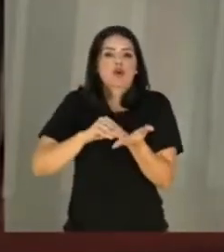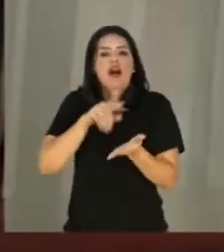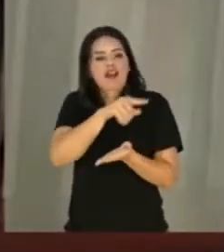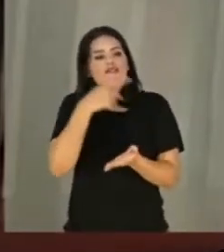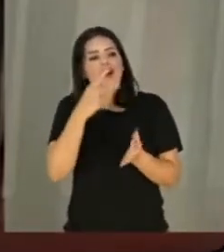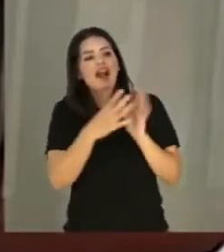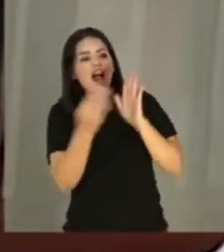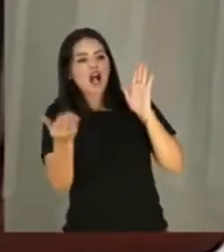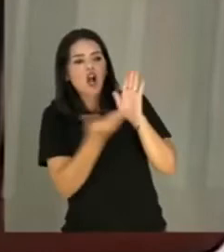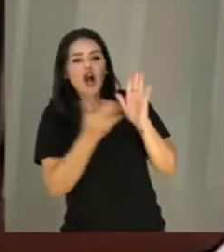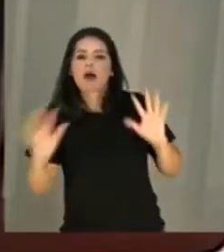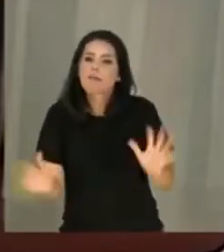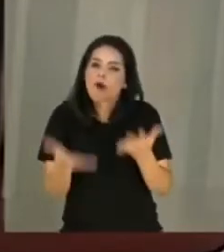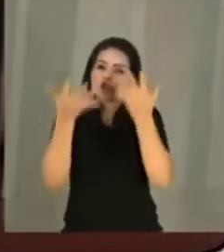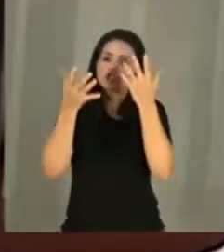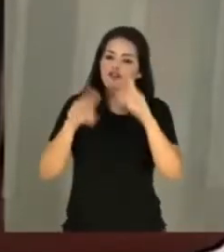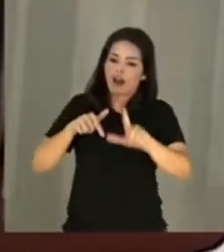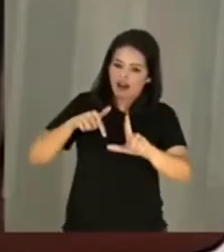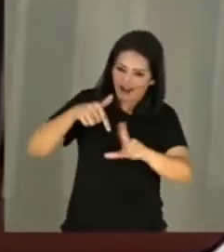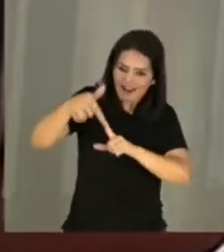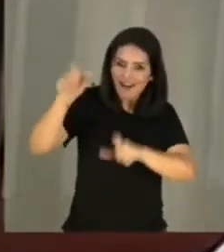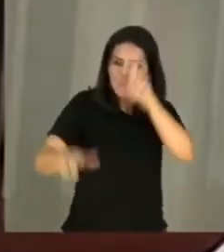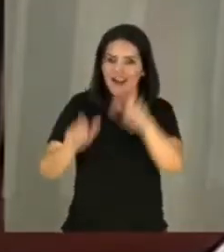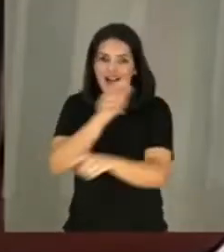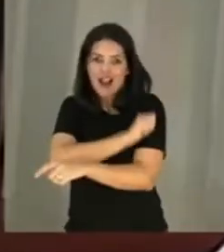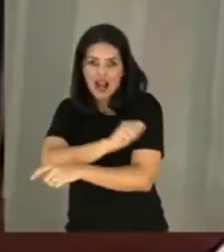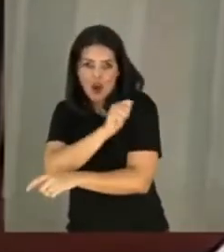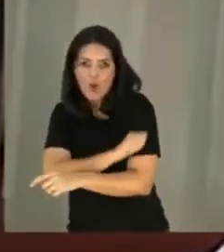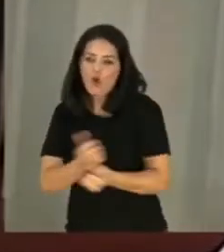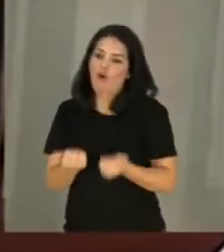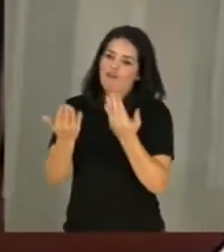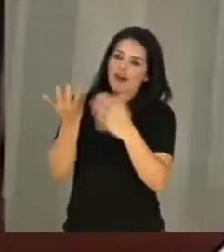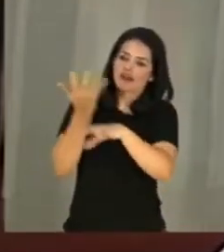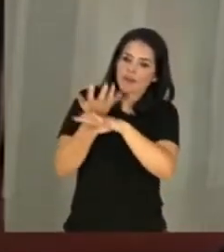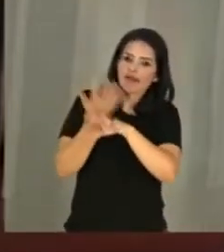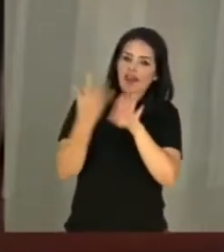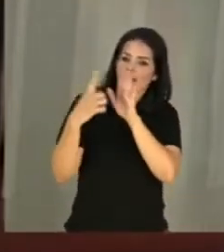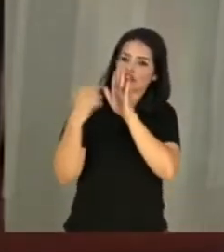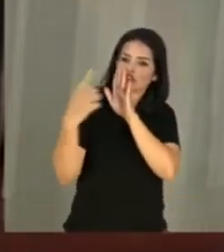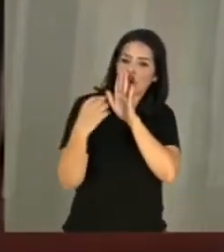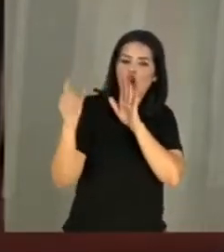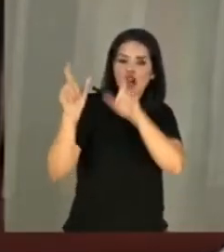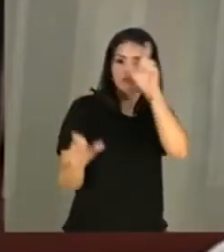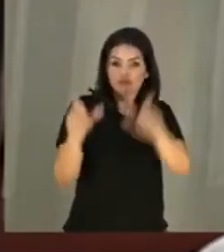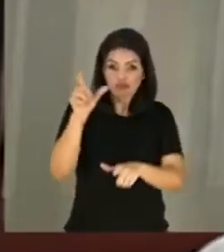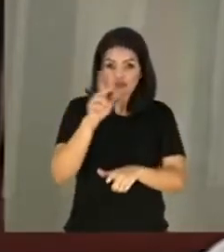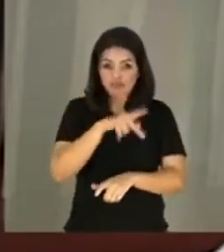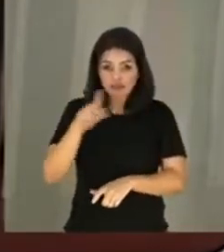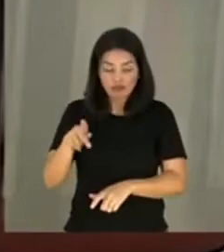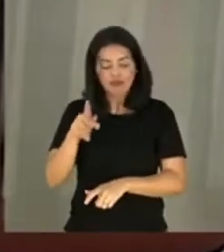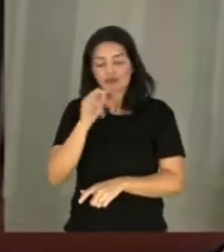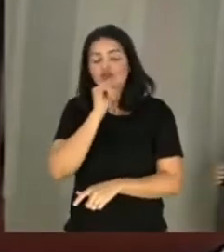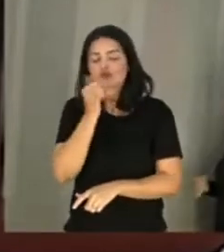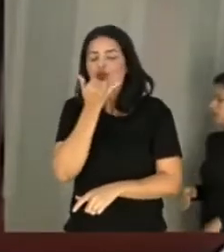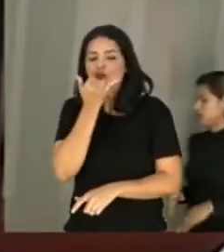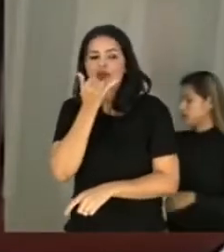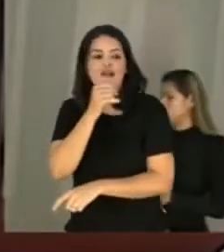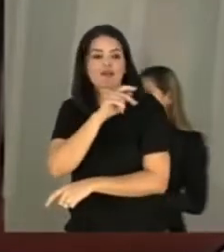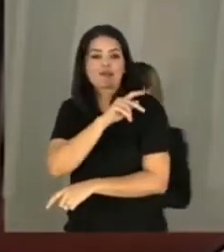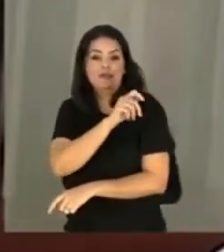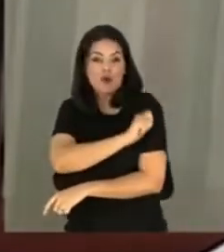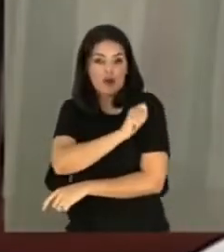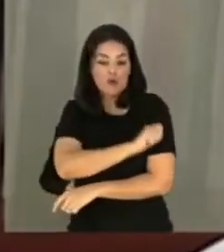protagonismo estudantil com a oferta de itinerários formativos a serem escolhidos atendendo às demandas da